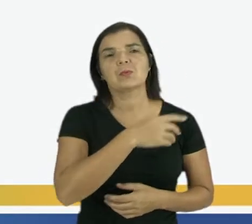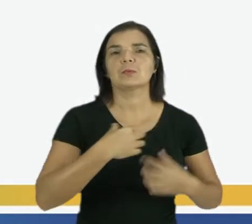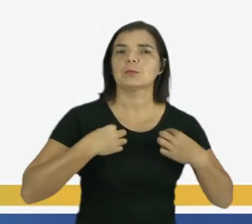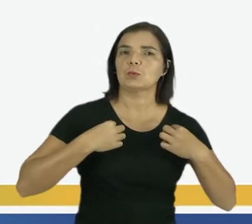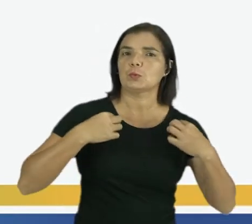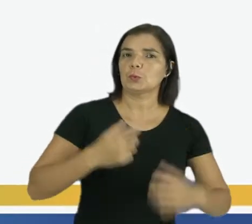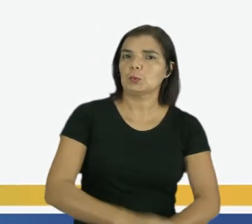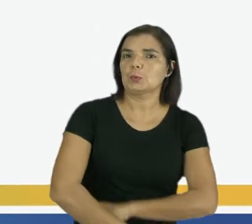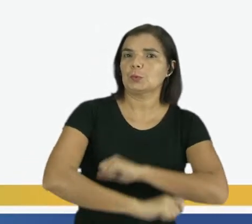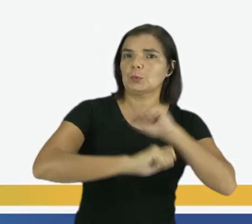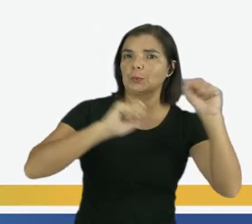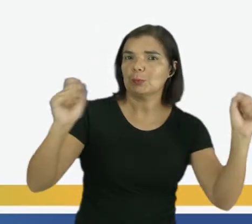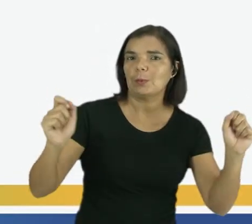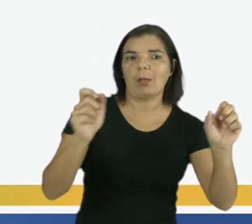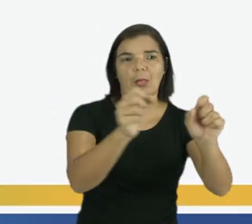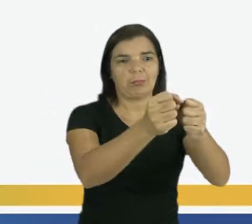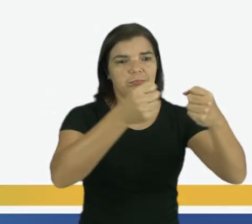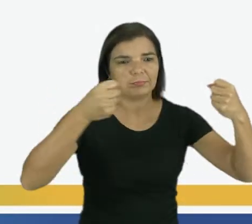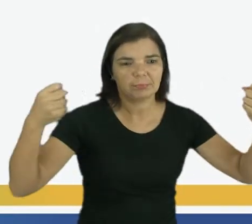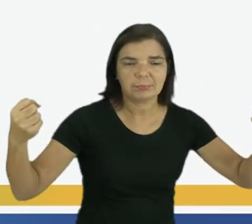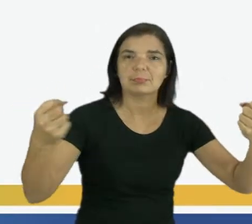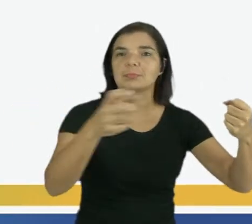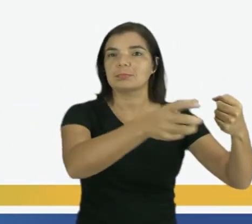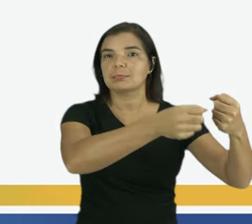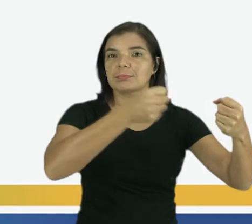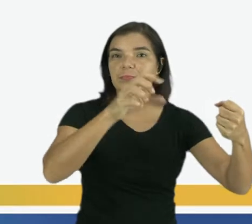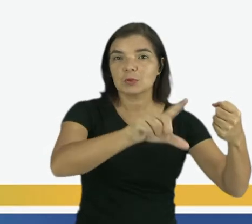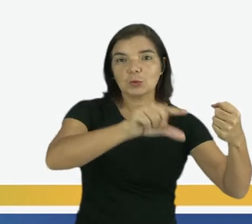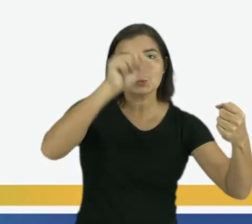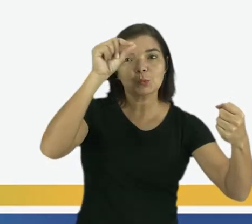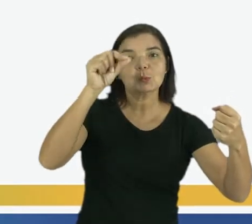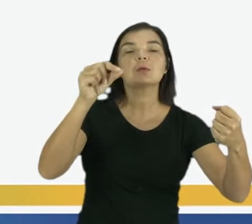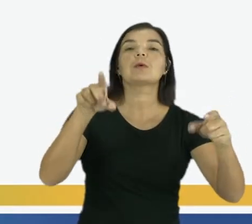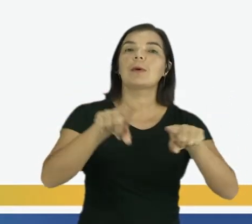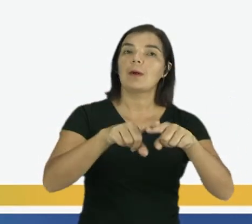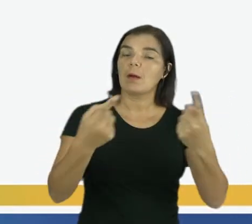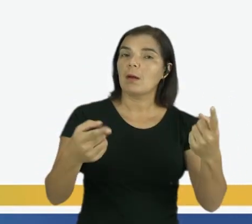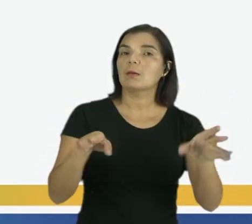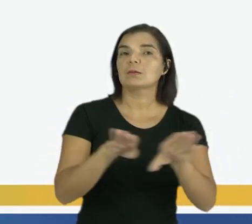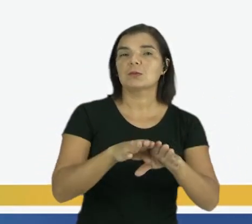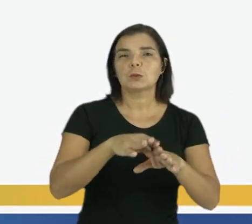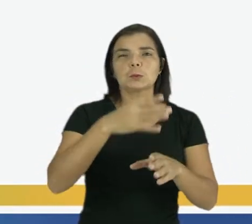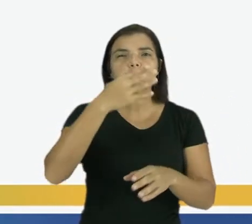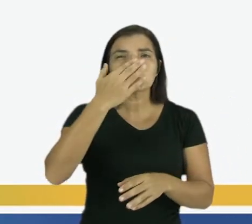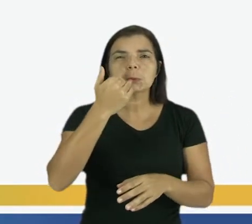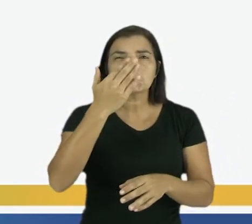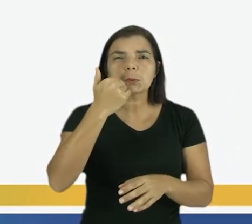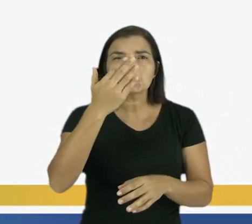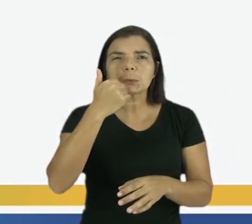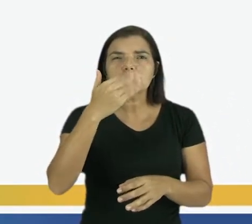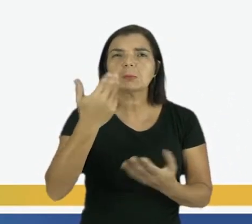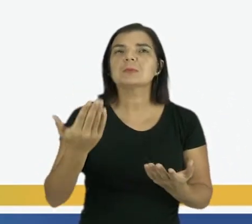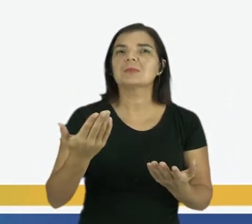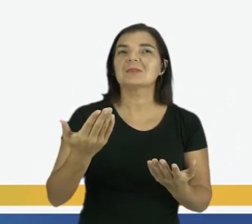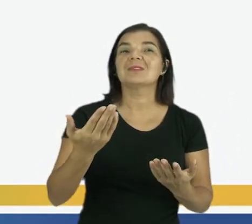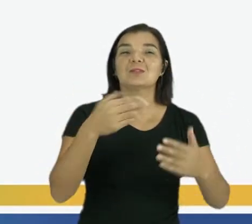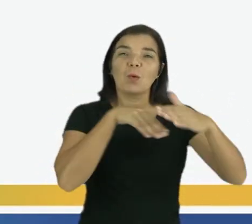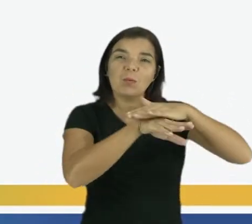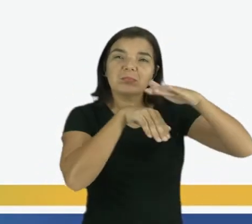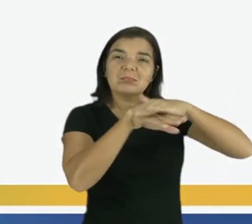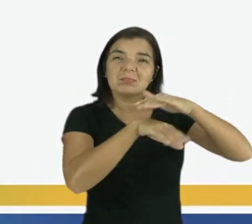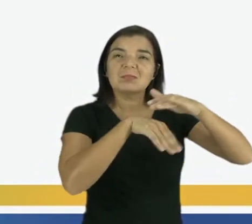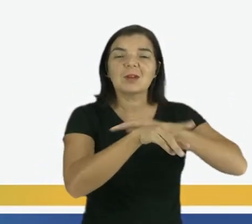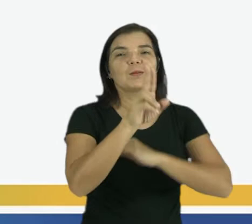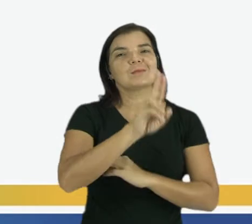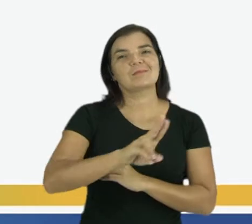roupas lá do armário, do nosso guarda-roupa, e às vezes elas ficam até com aquele cheiro de morfo, de tanto que a gente não